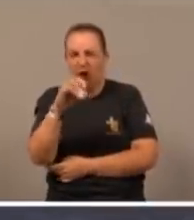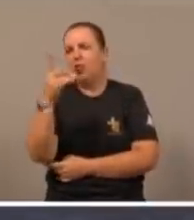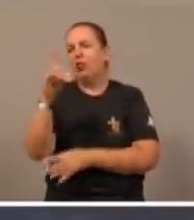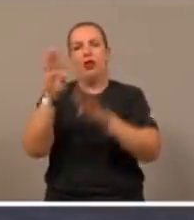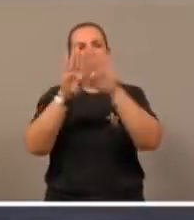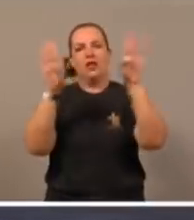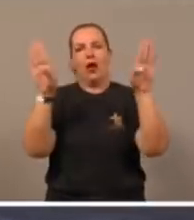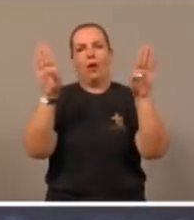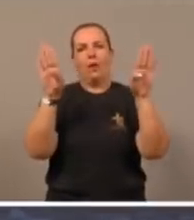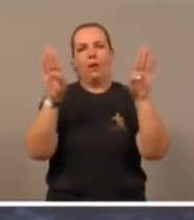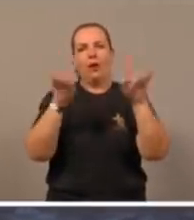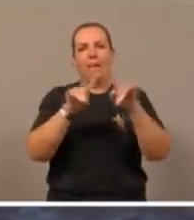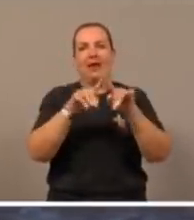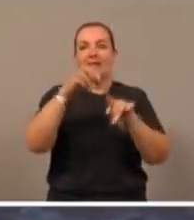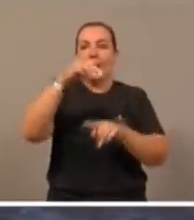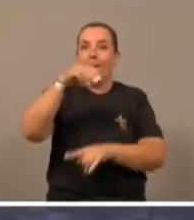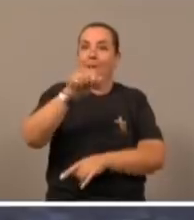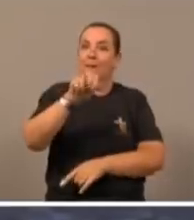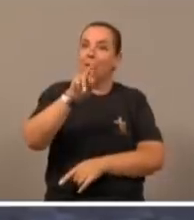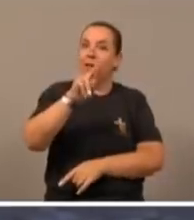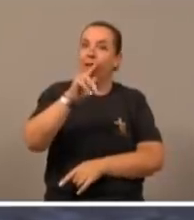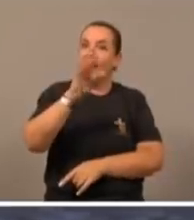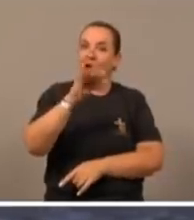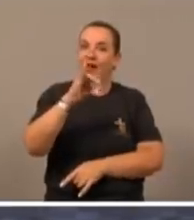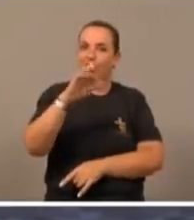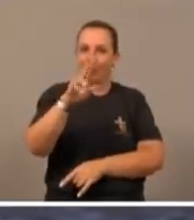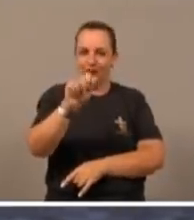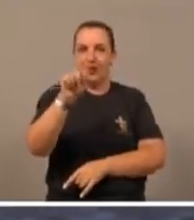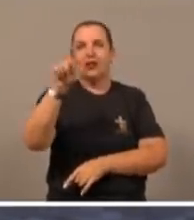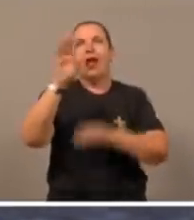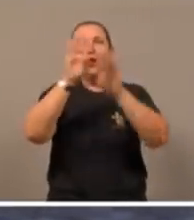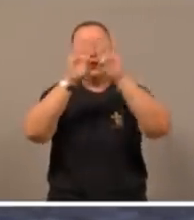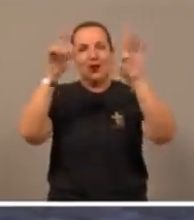todos os condenados se perderam, porque não rezaram,